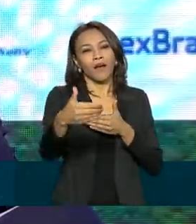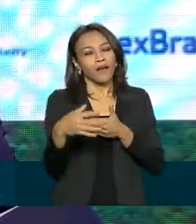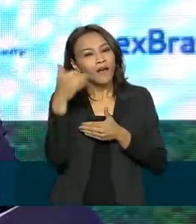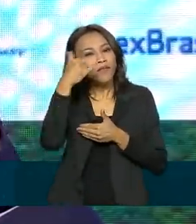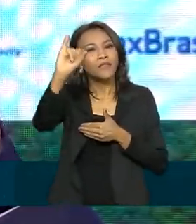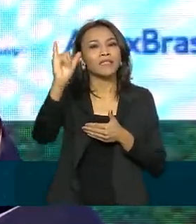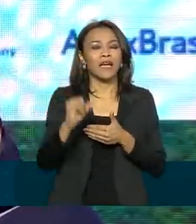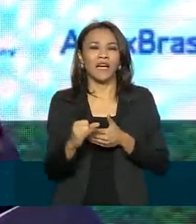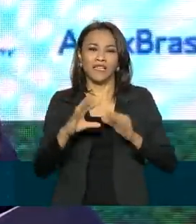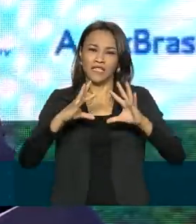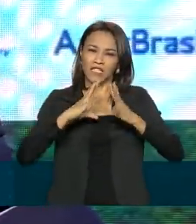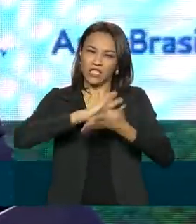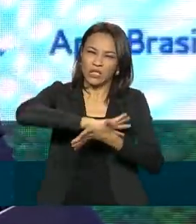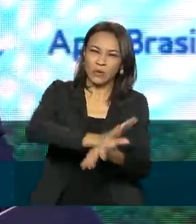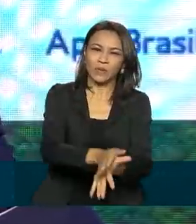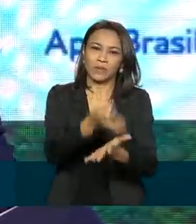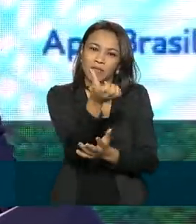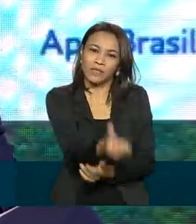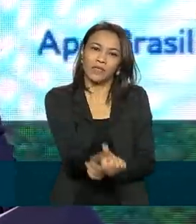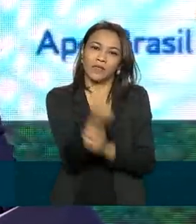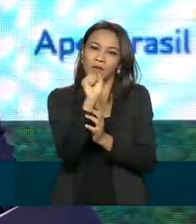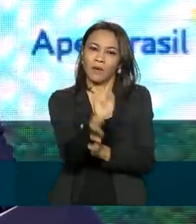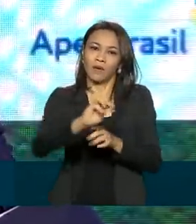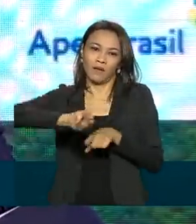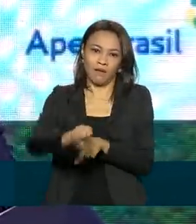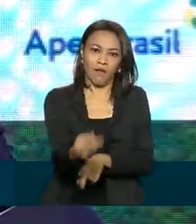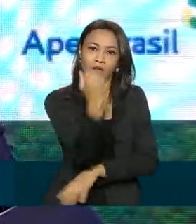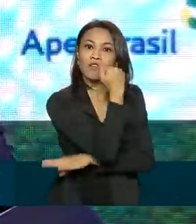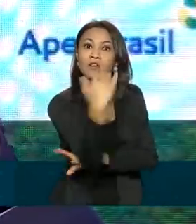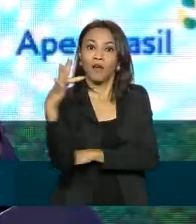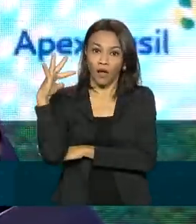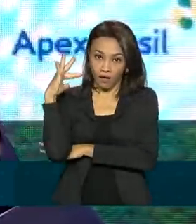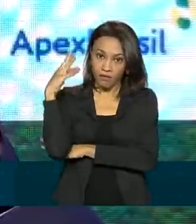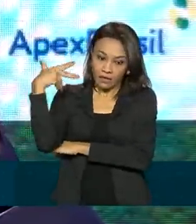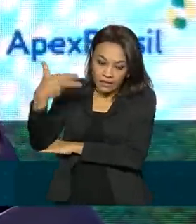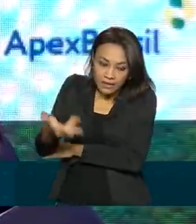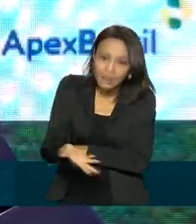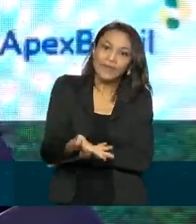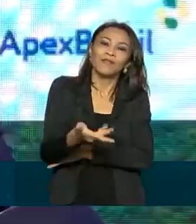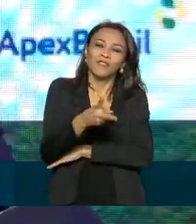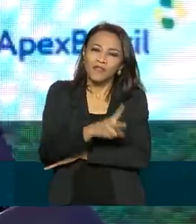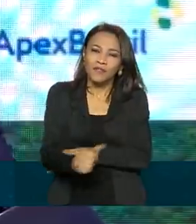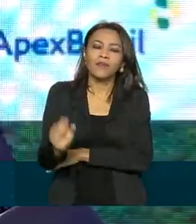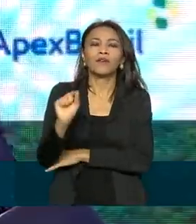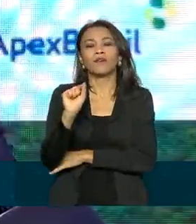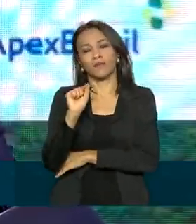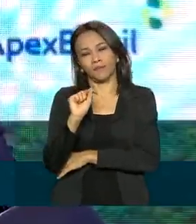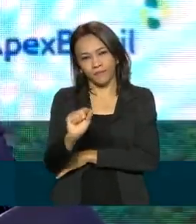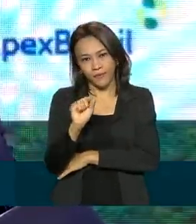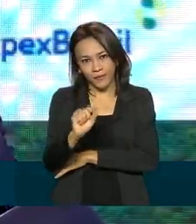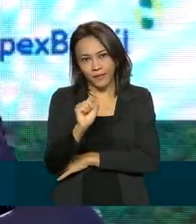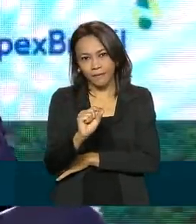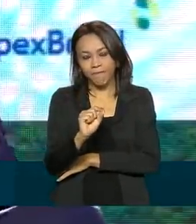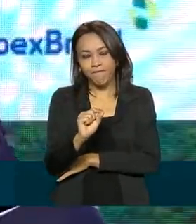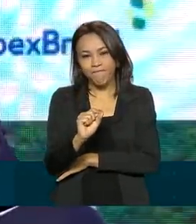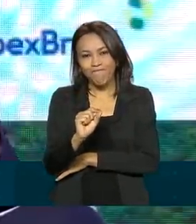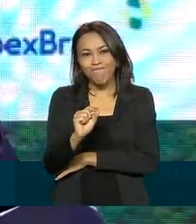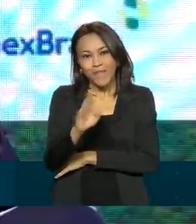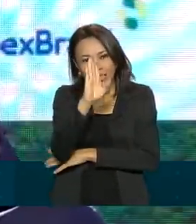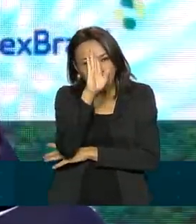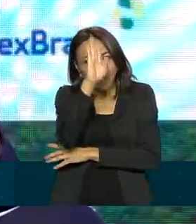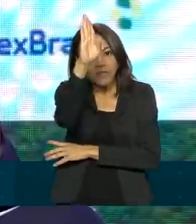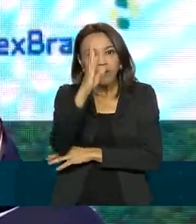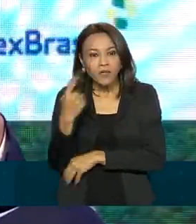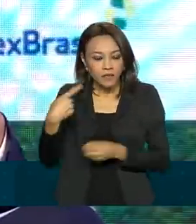de 68 milhões de árvores. O que faremos é uma rede subfluvial, que aportará nas principais